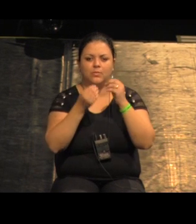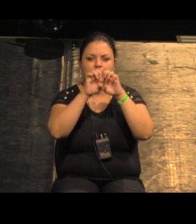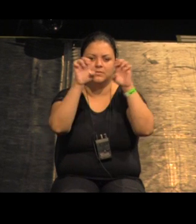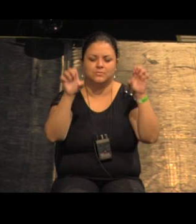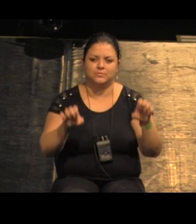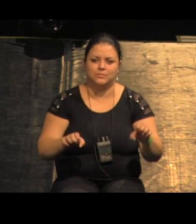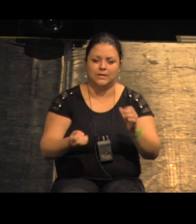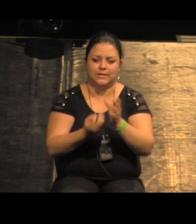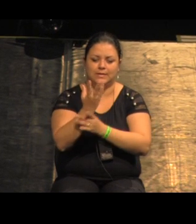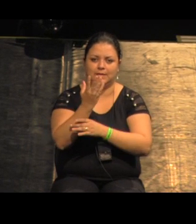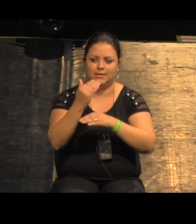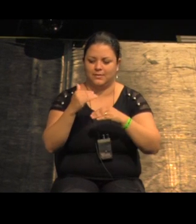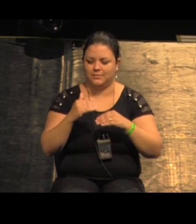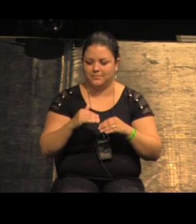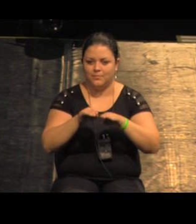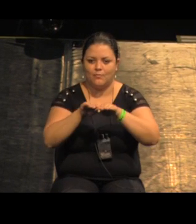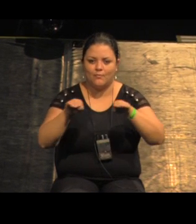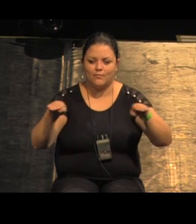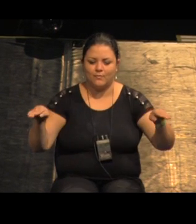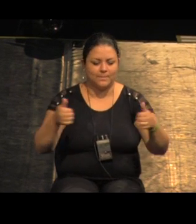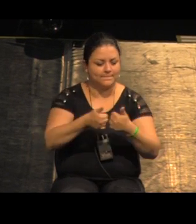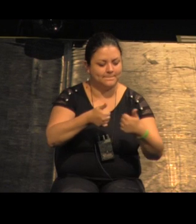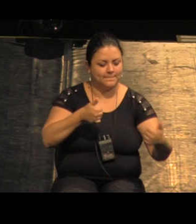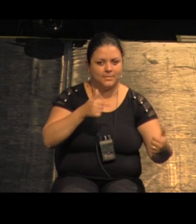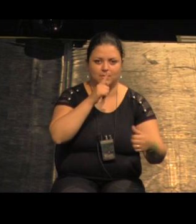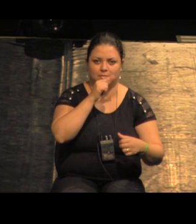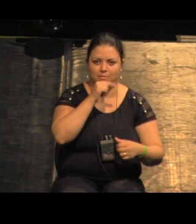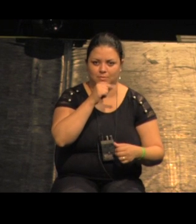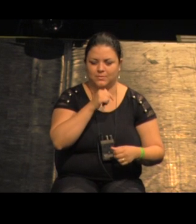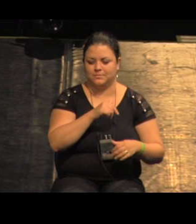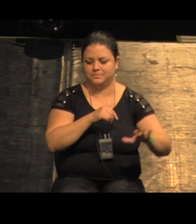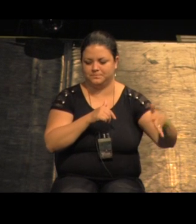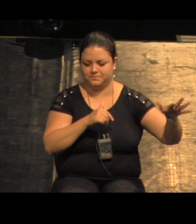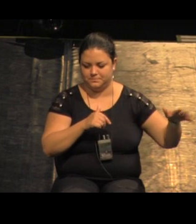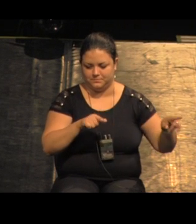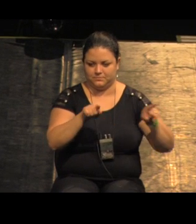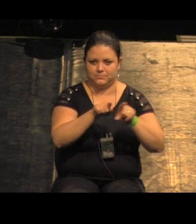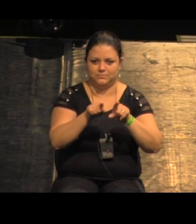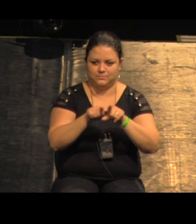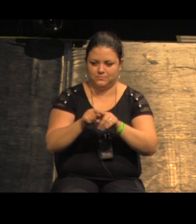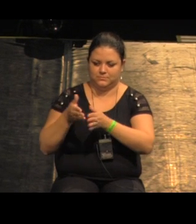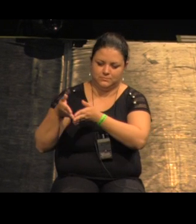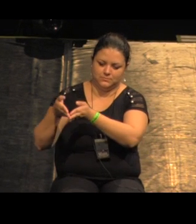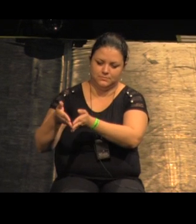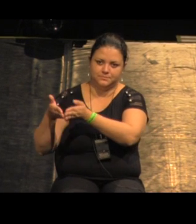criar superfície para o encontro junto da água o terminal de cruzeiros fluvial a criação de um